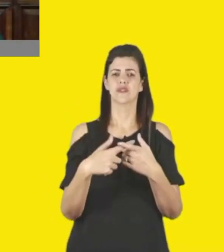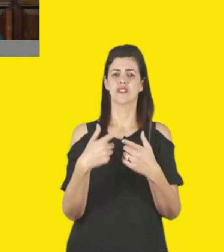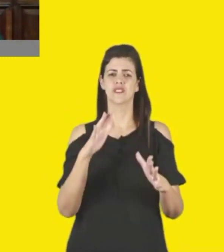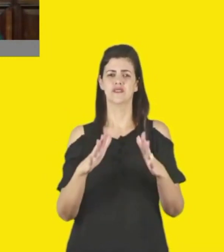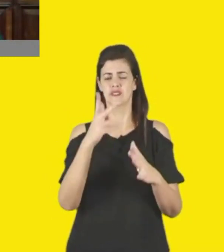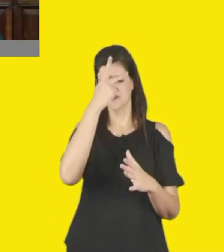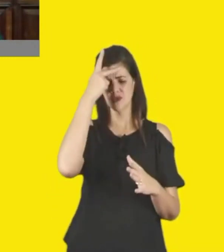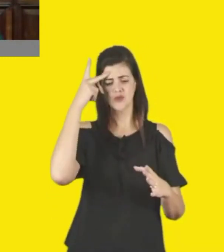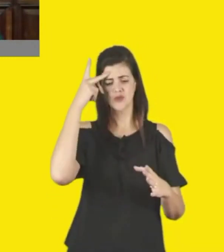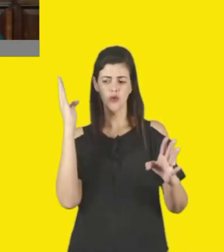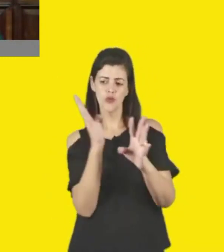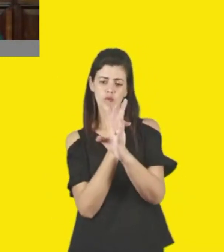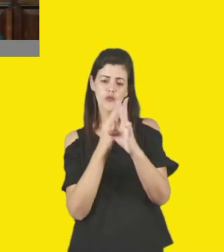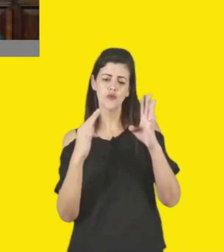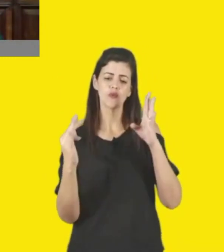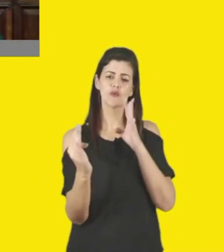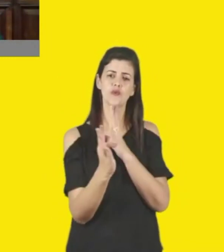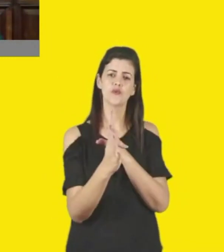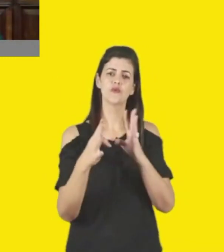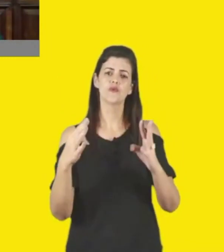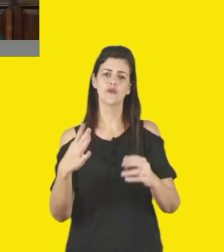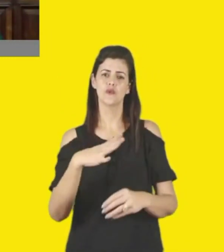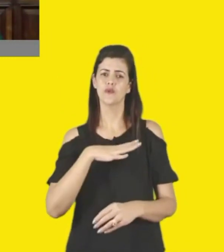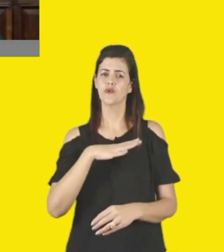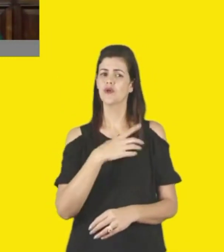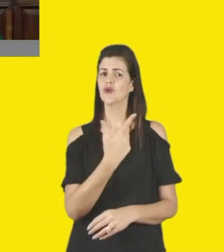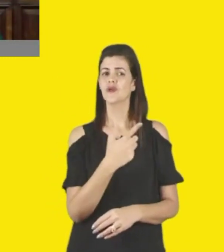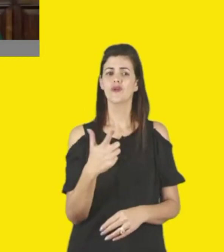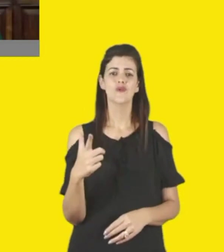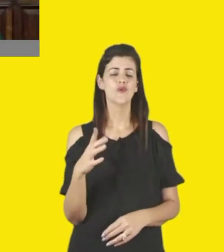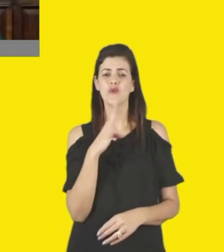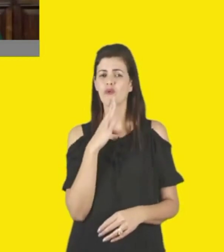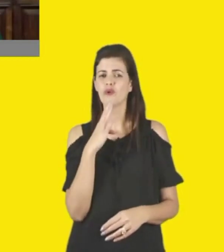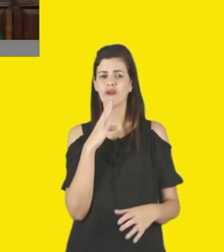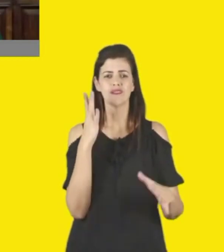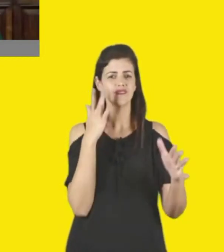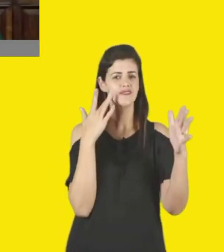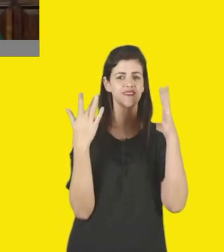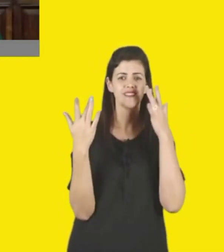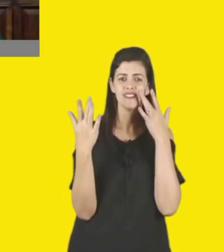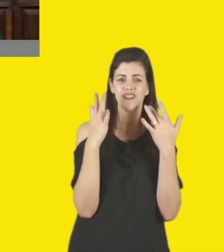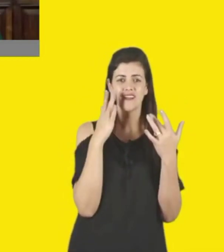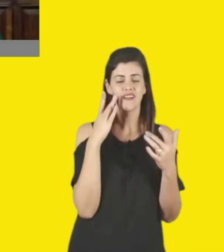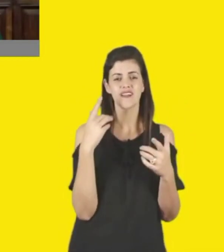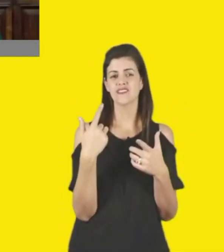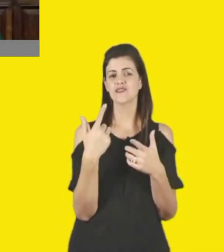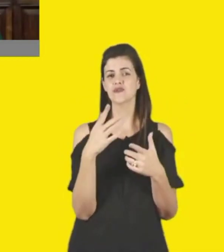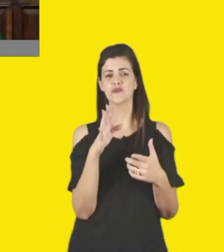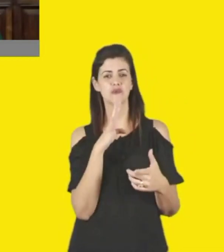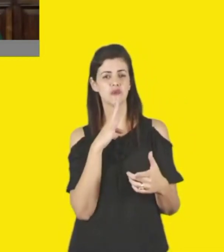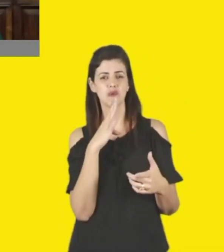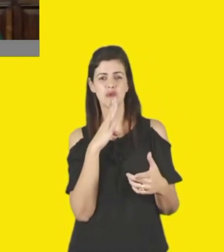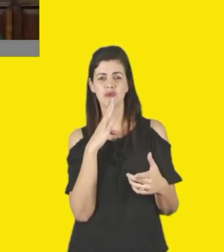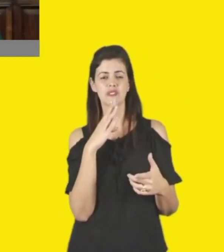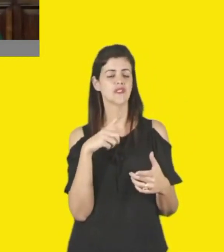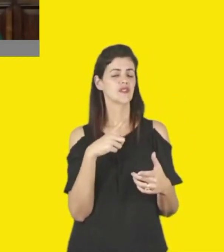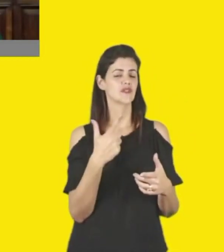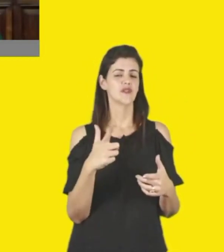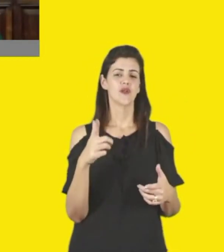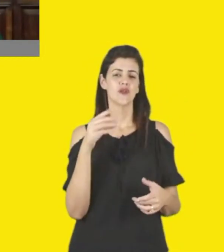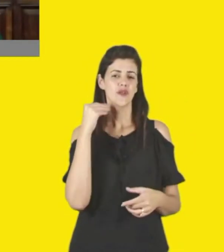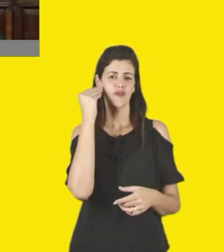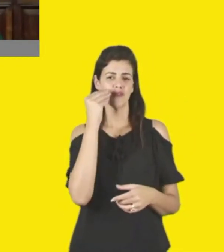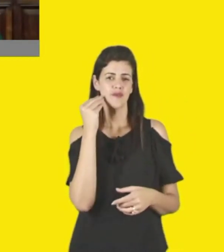acesso nas suas cidades ou ainda pela falta de equipamentos, ainda, né, Marília, nós dizemos isso, porque eu acho que é um trabalho que vai sendo